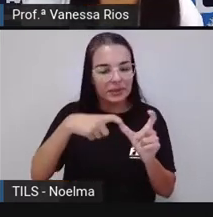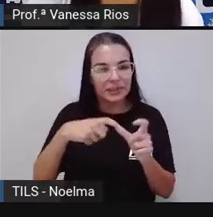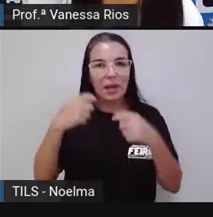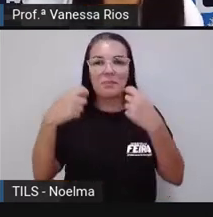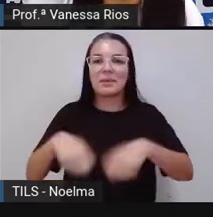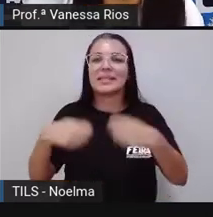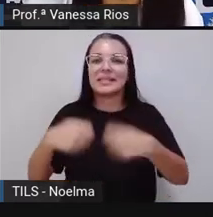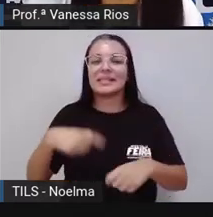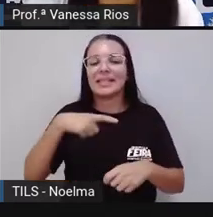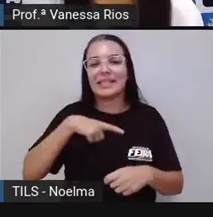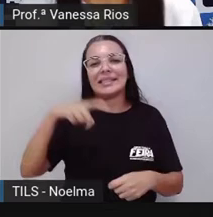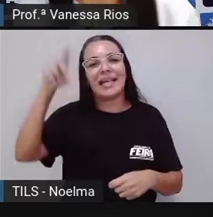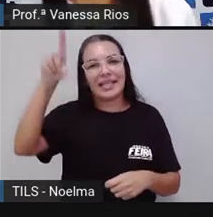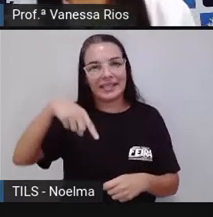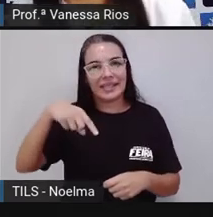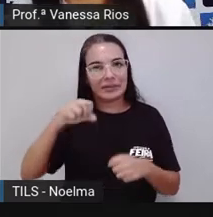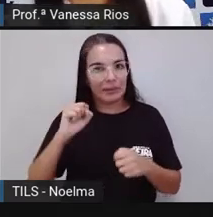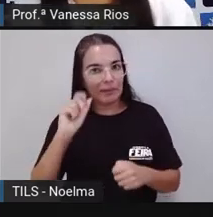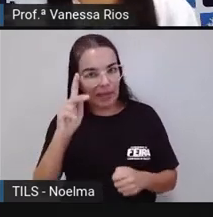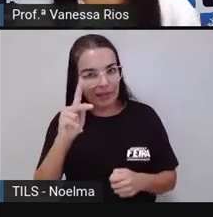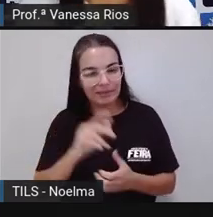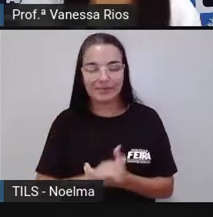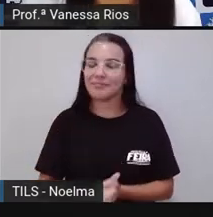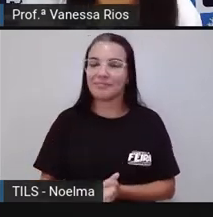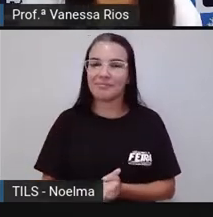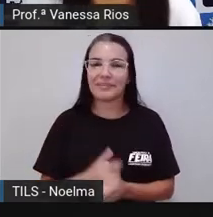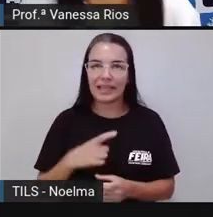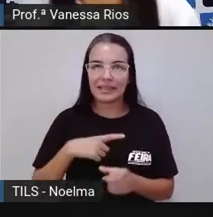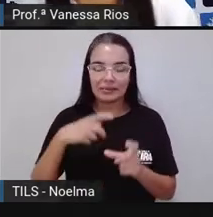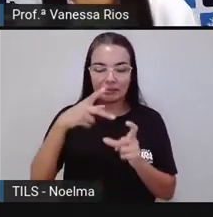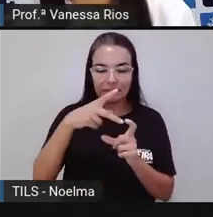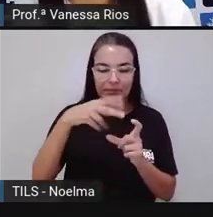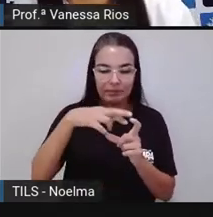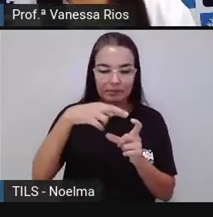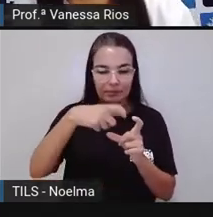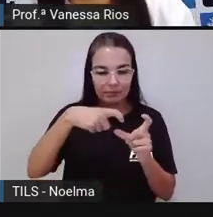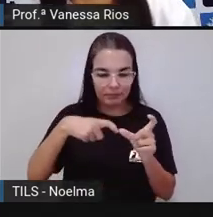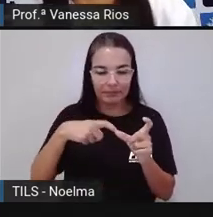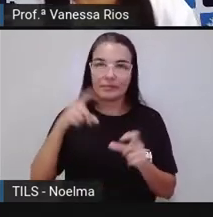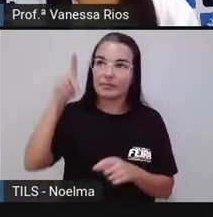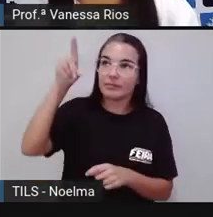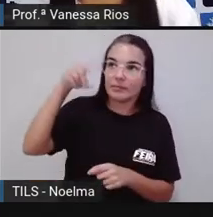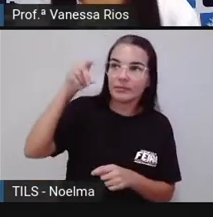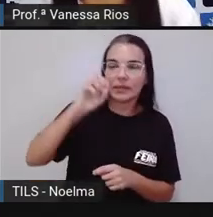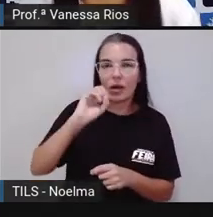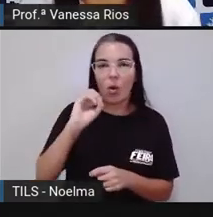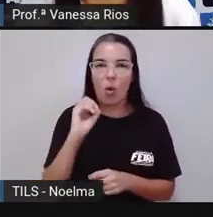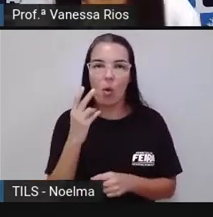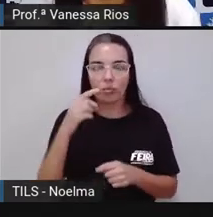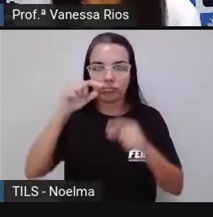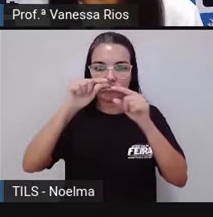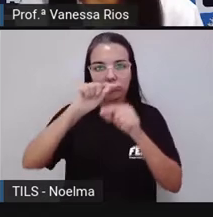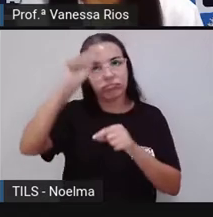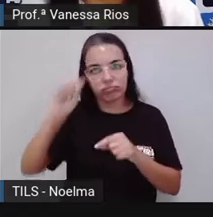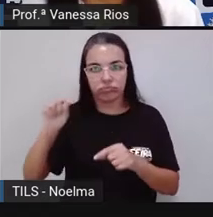acentuadas. Vão receber o acento agudo ou vão receber o acento circunflexo.